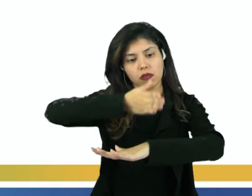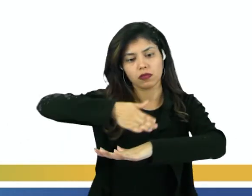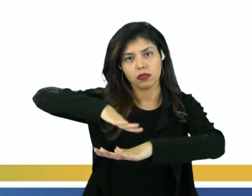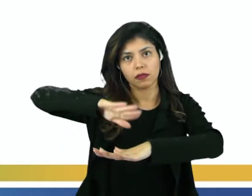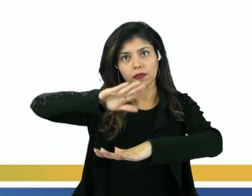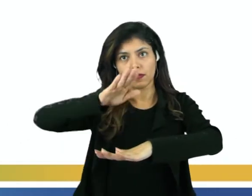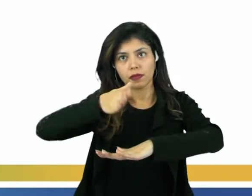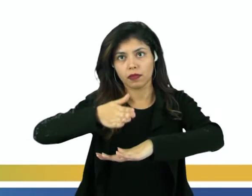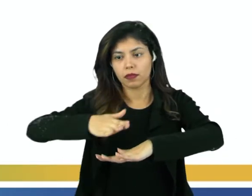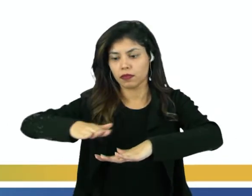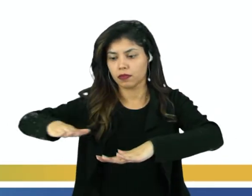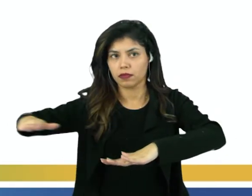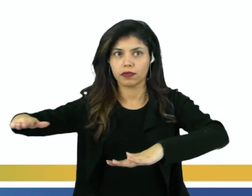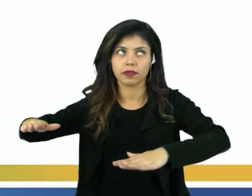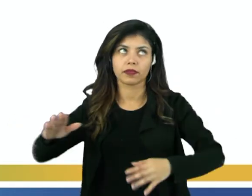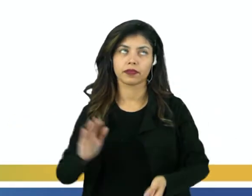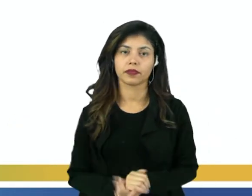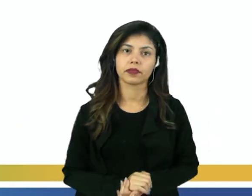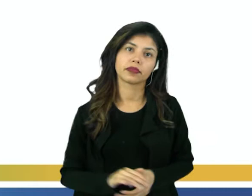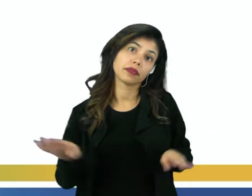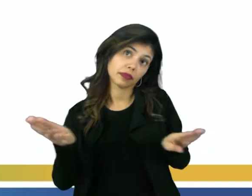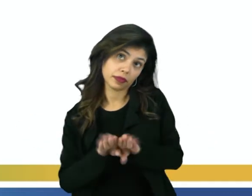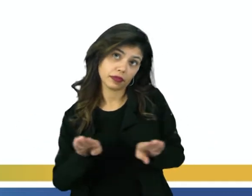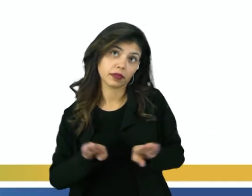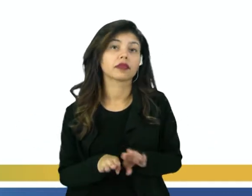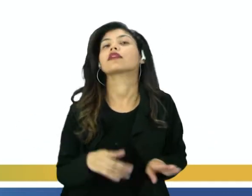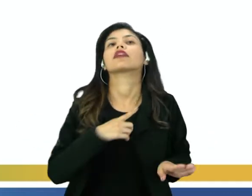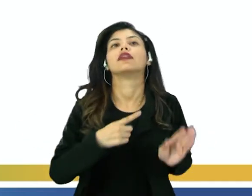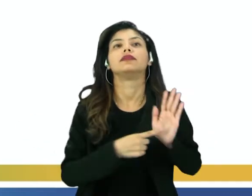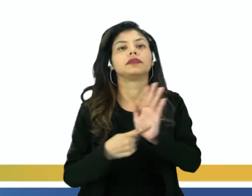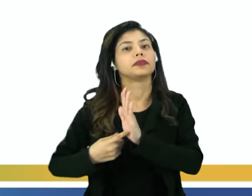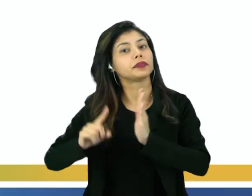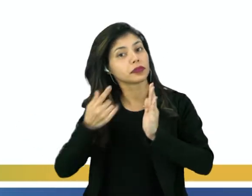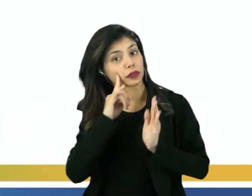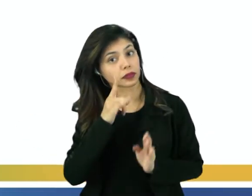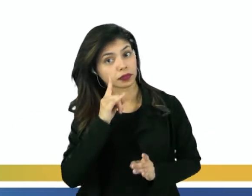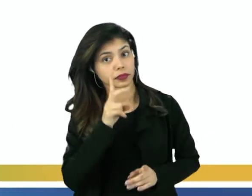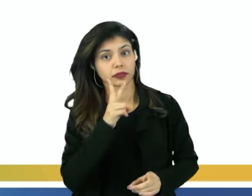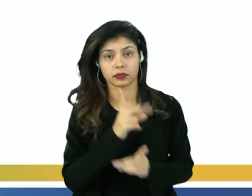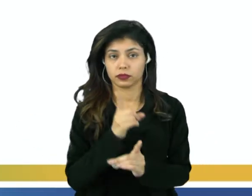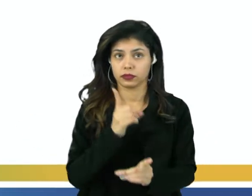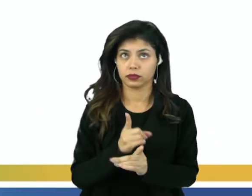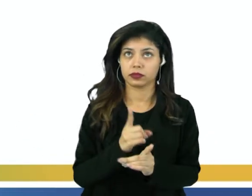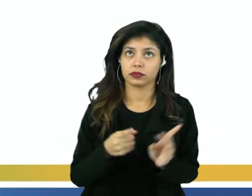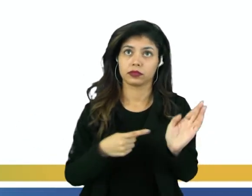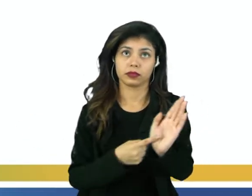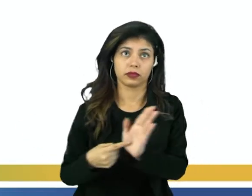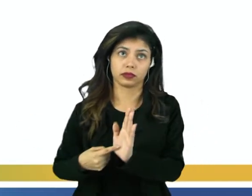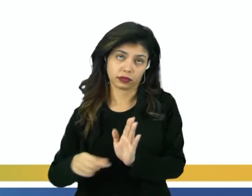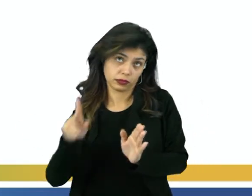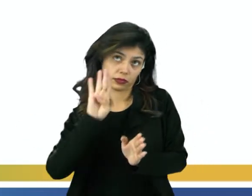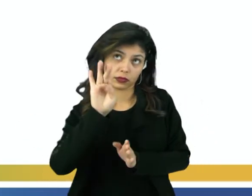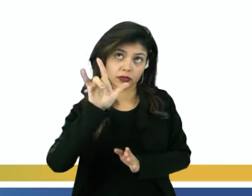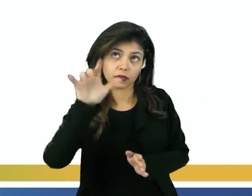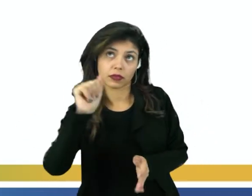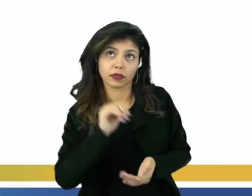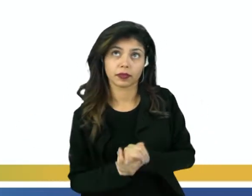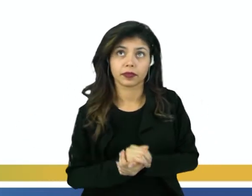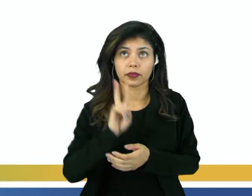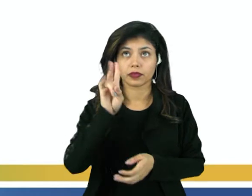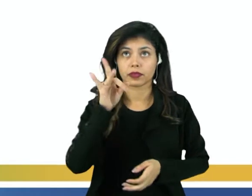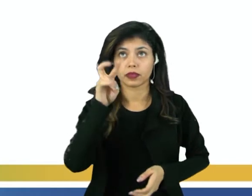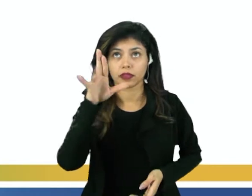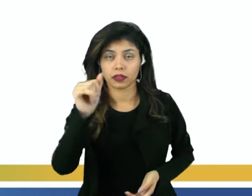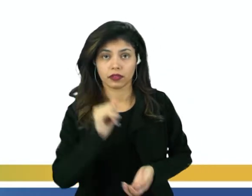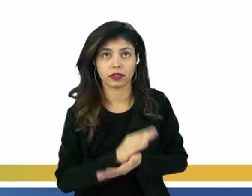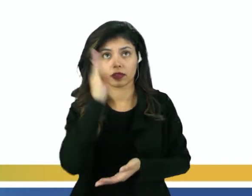nós, é a Foz. E aí, identifique aí nessa imagem, também falando de bacia hidrográfica, por